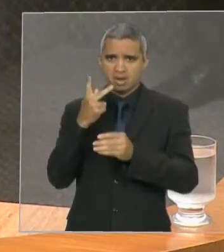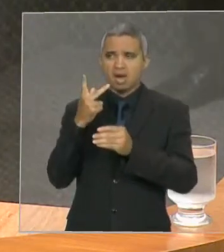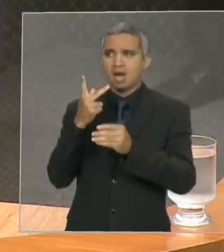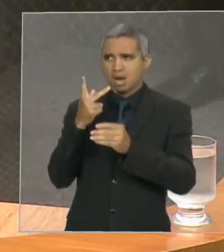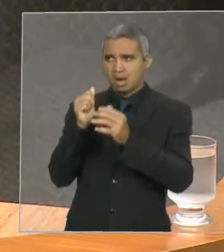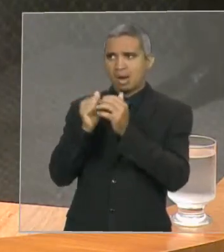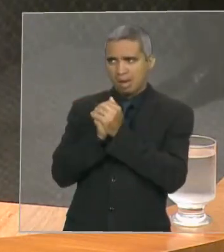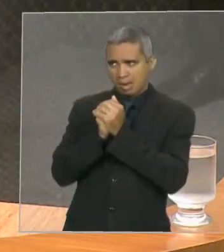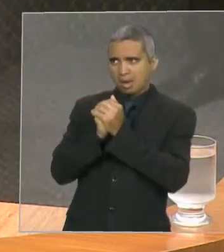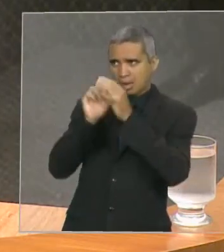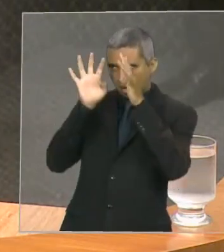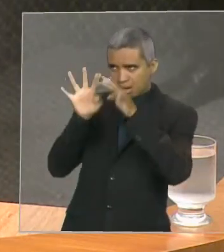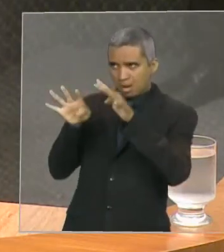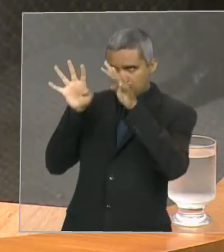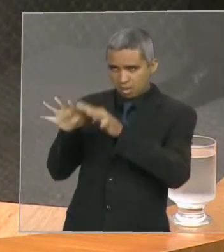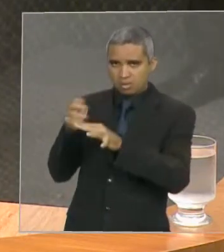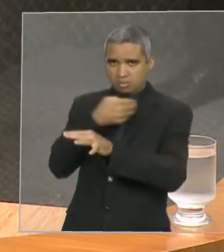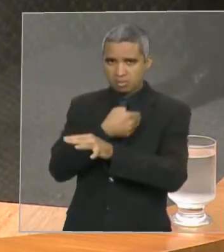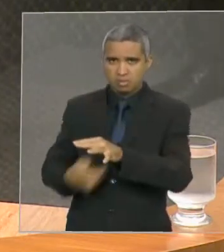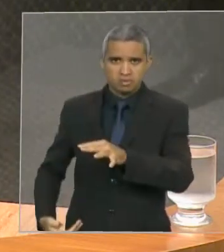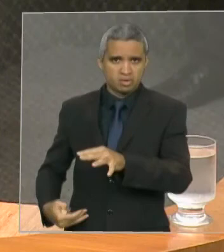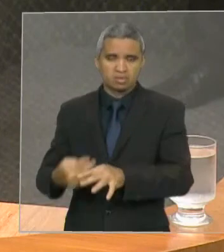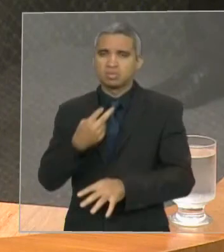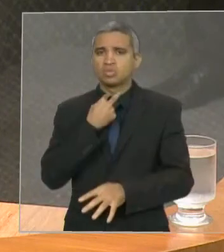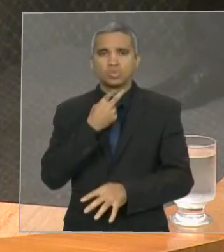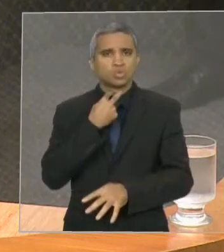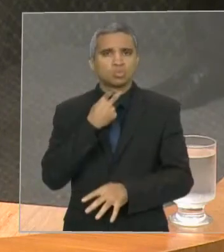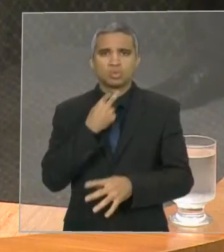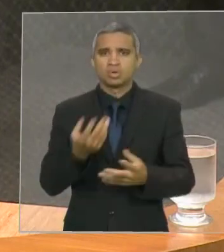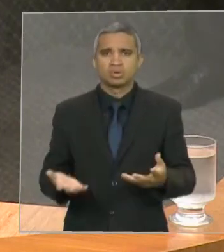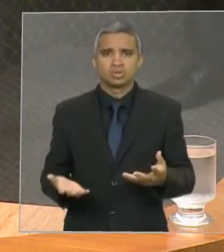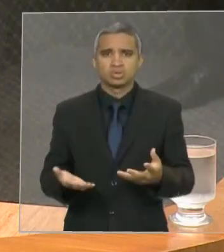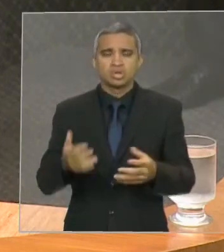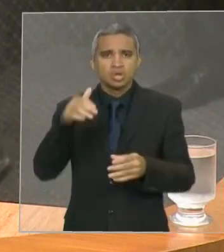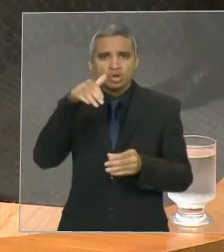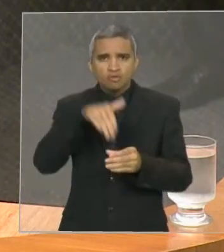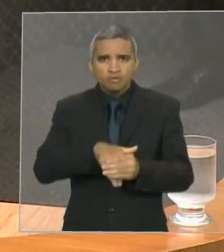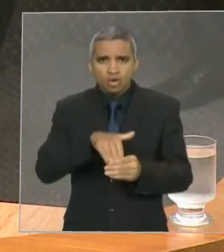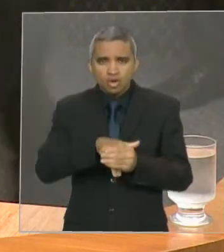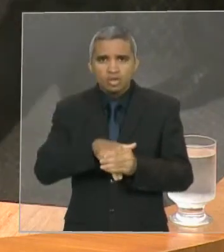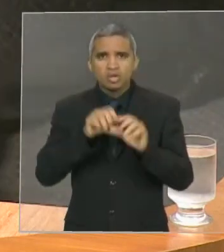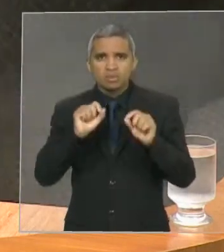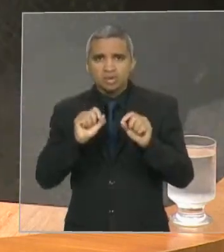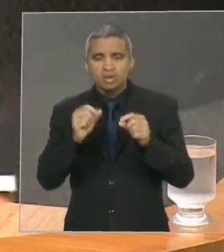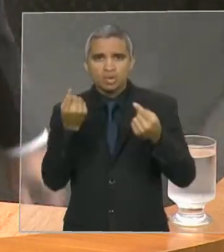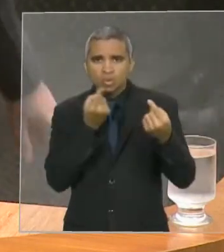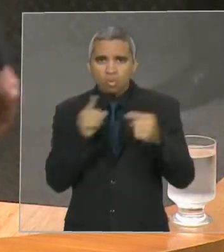votar contra esse absurdo não é votar contra o governo, é votar a favor da polícia. Muito obrigado.